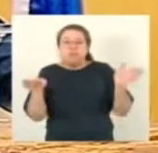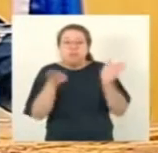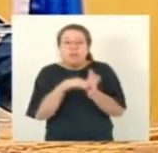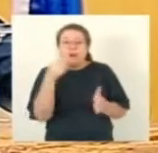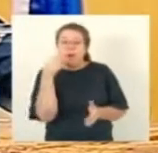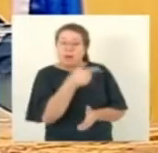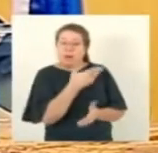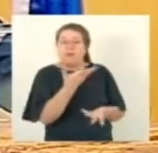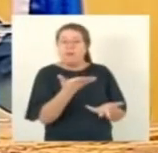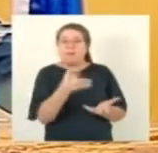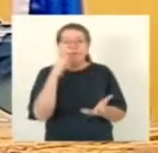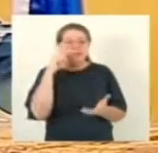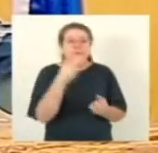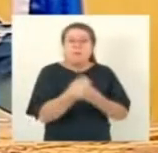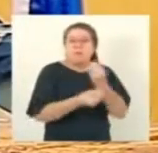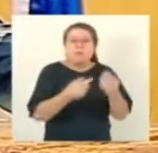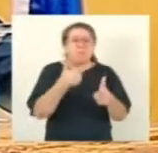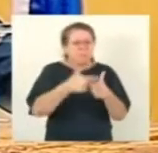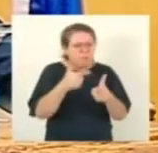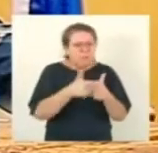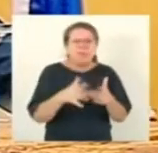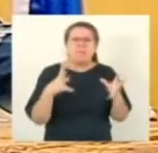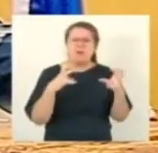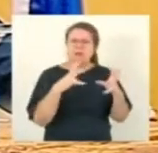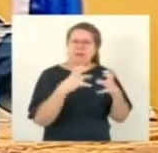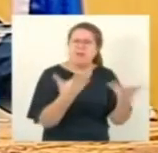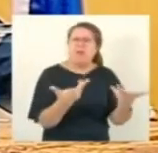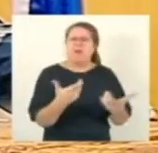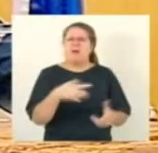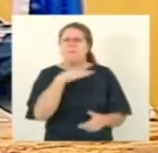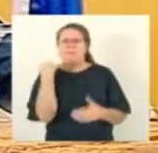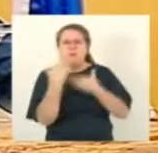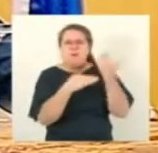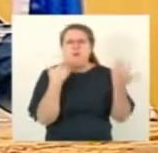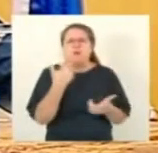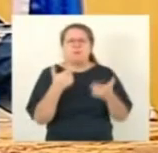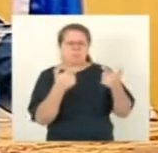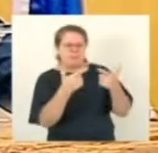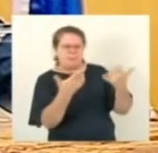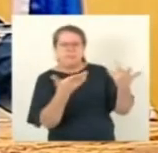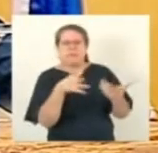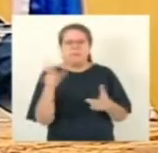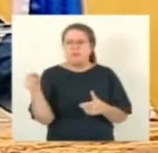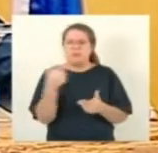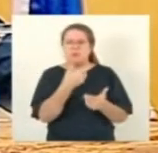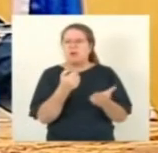da Ucrânia por causa daquela guerra triste que está acontecendo.